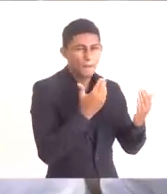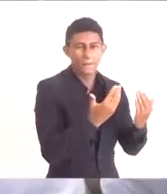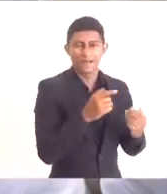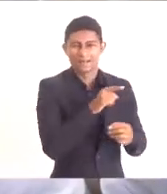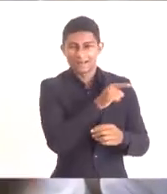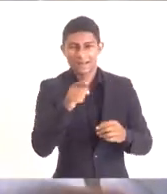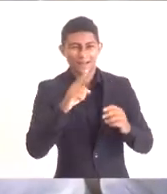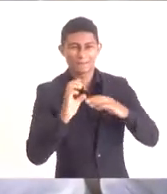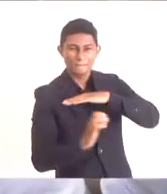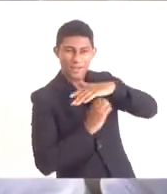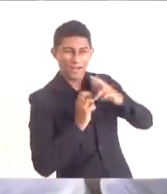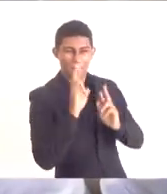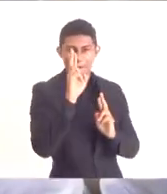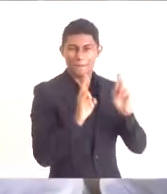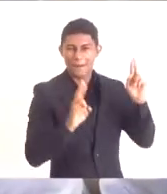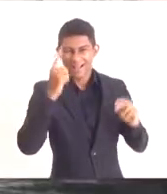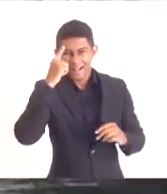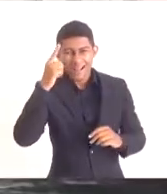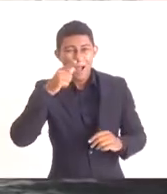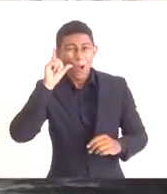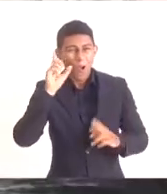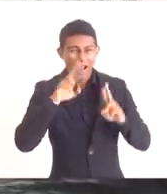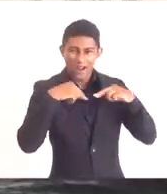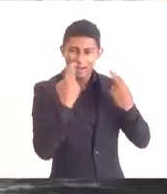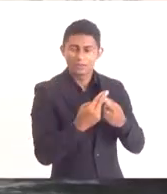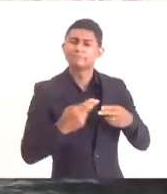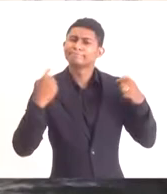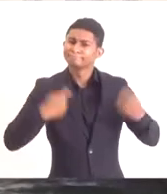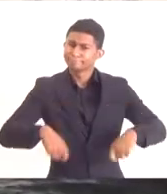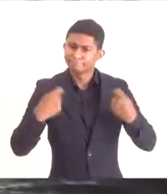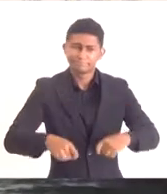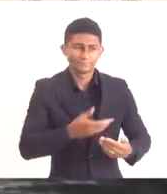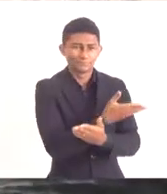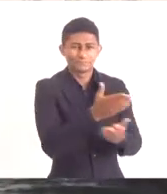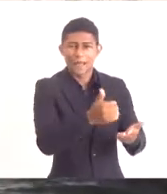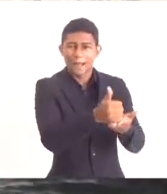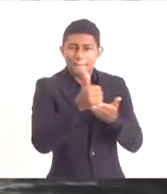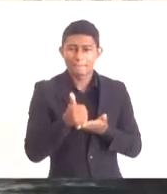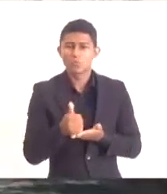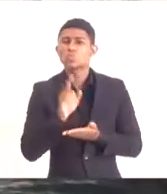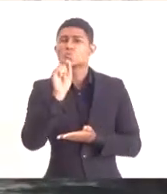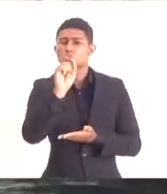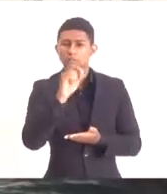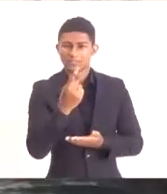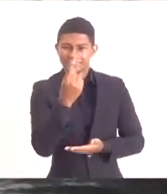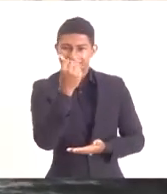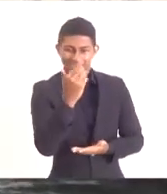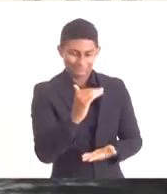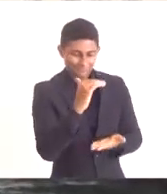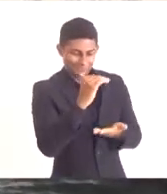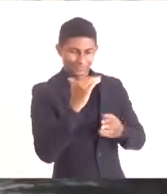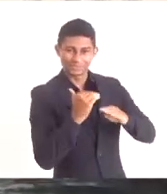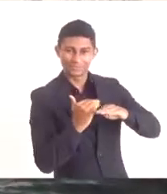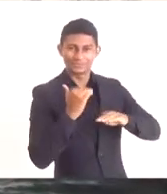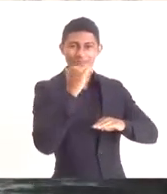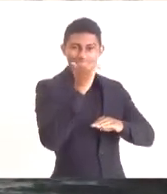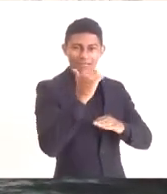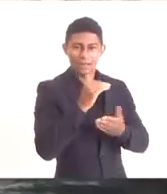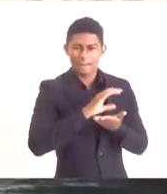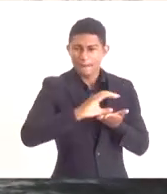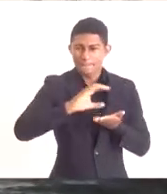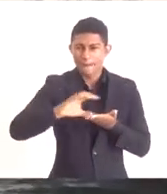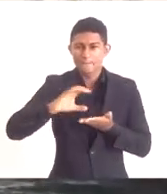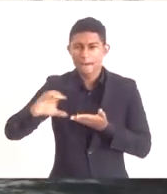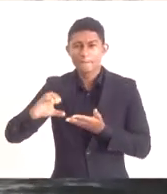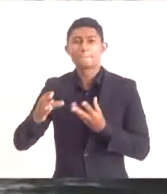empresários, a gente precisa desse suporte, que o Fundo Soberano crie esse mecanismo de comunicação